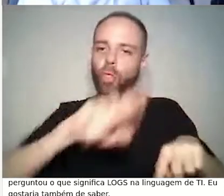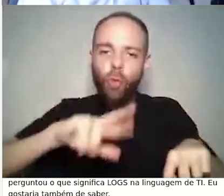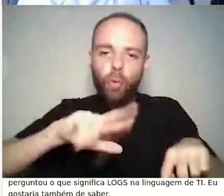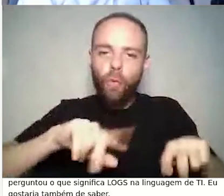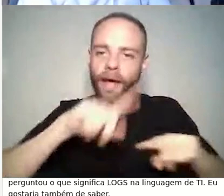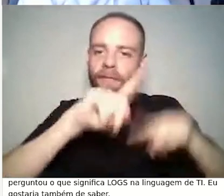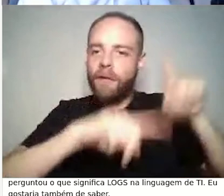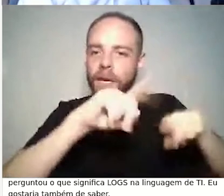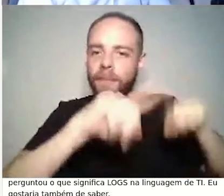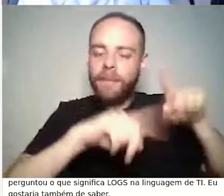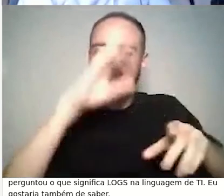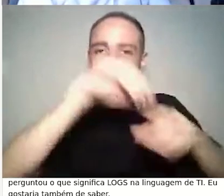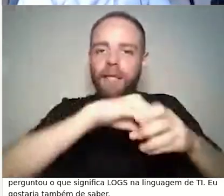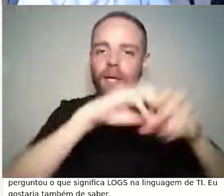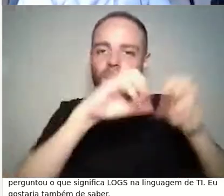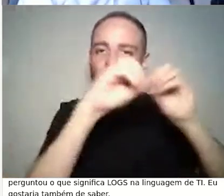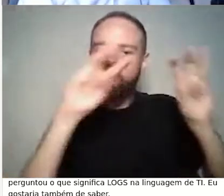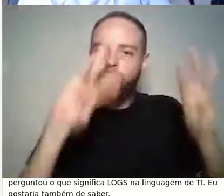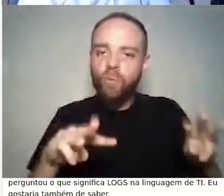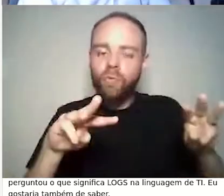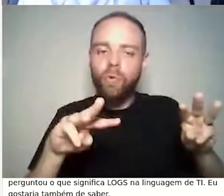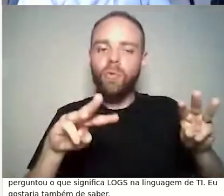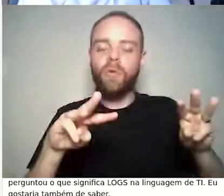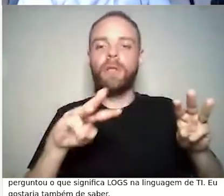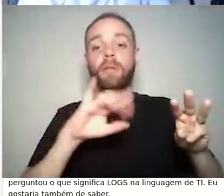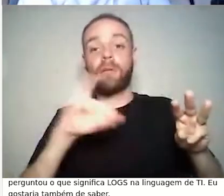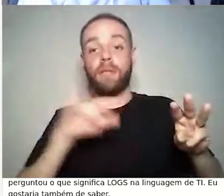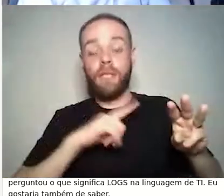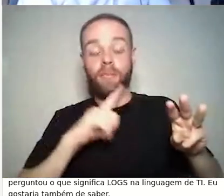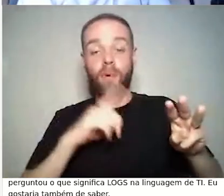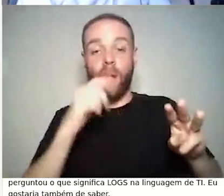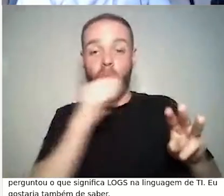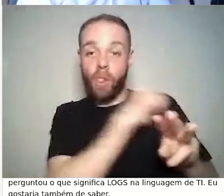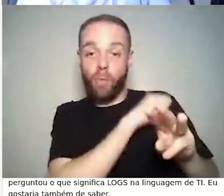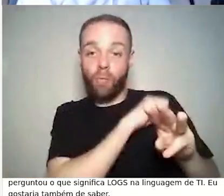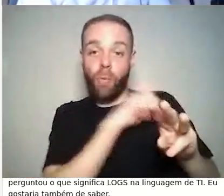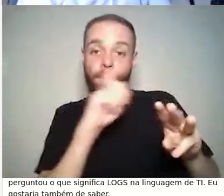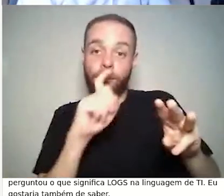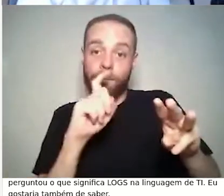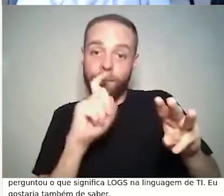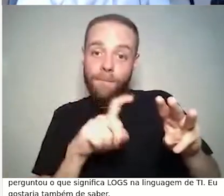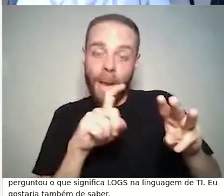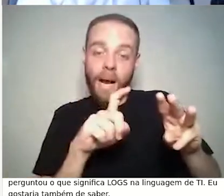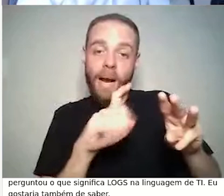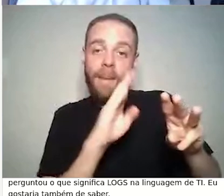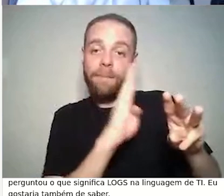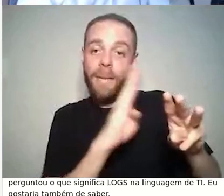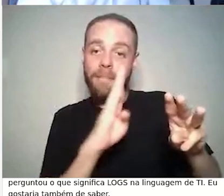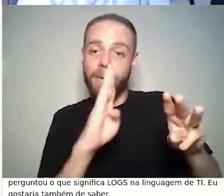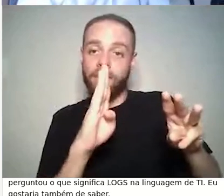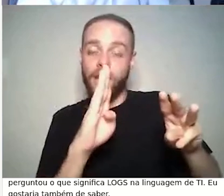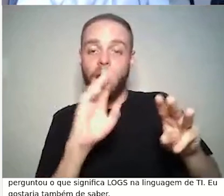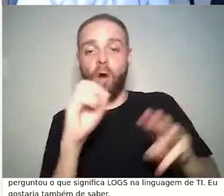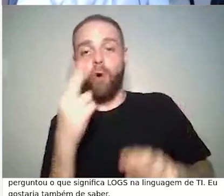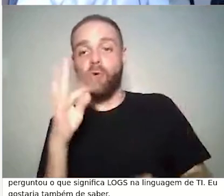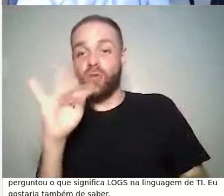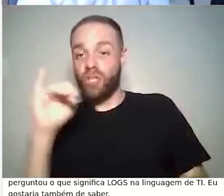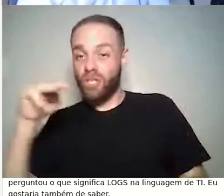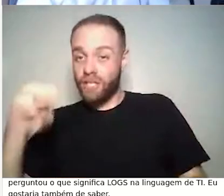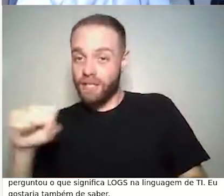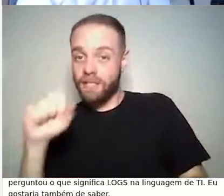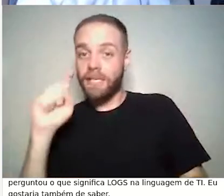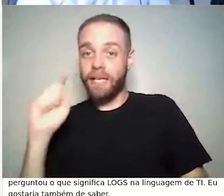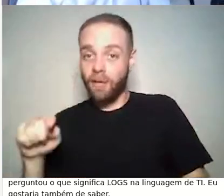Moodle são apenas se o aluno clicou no link de acesso à sessão do BBB ou do Teams, a lista de